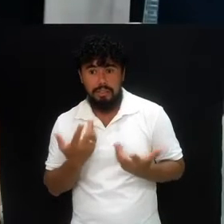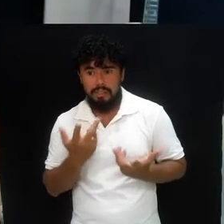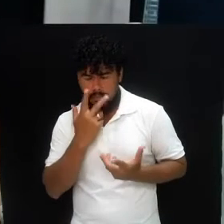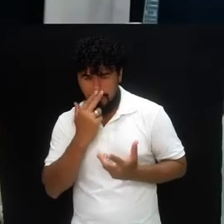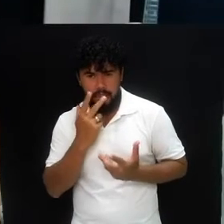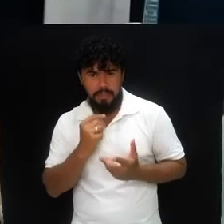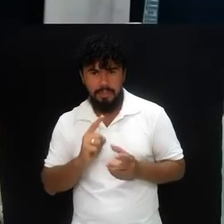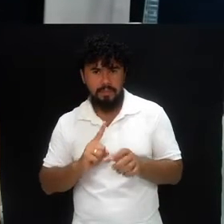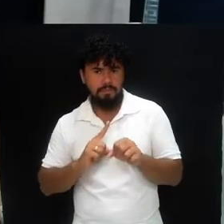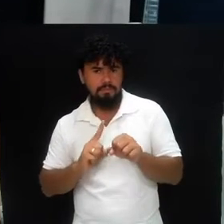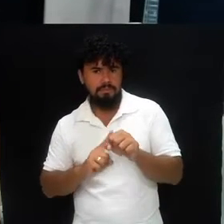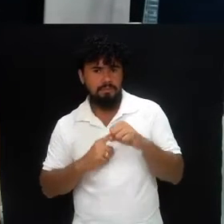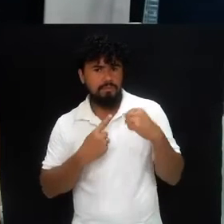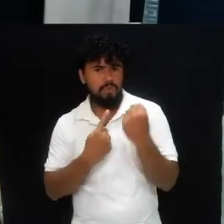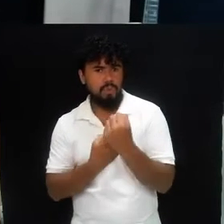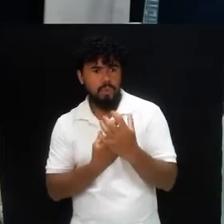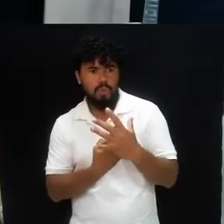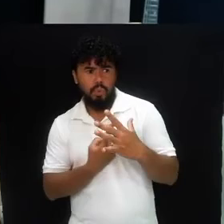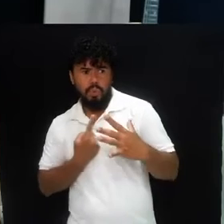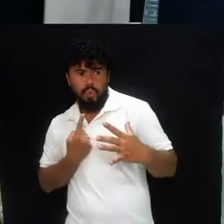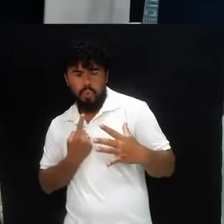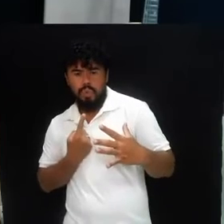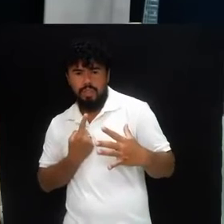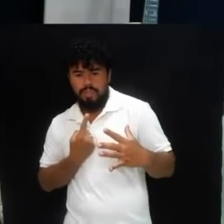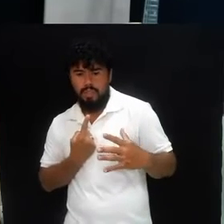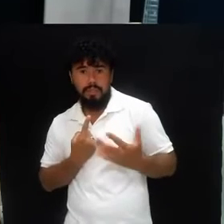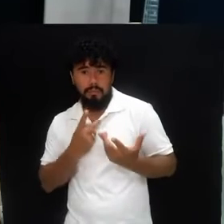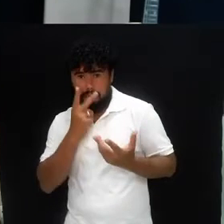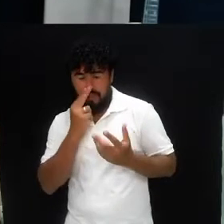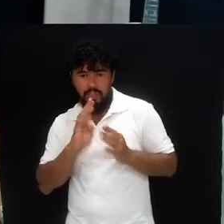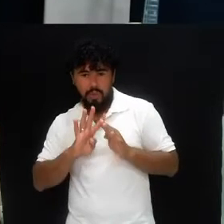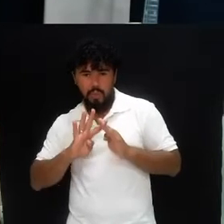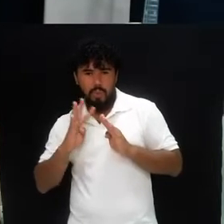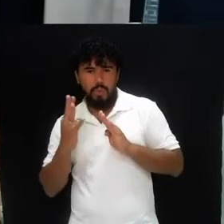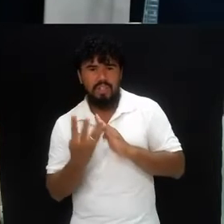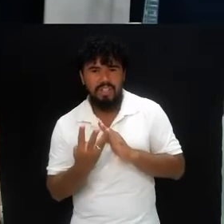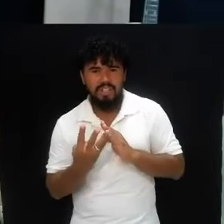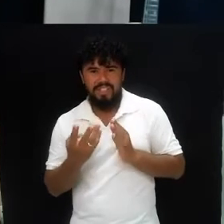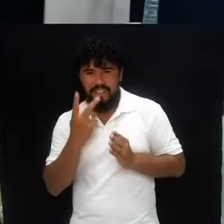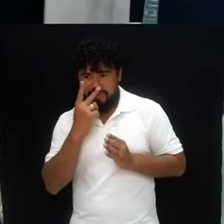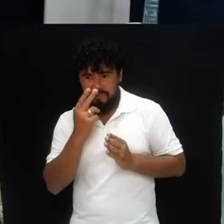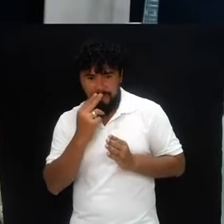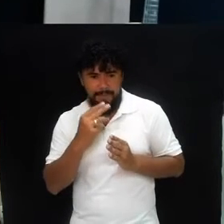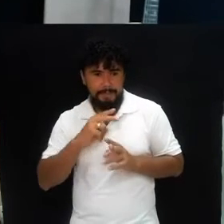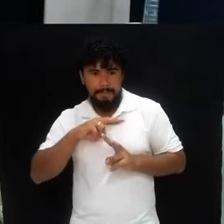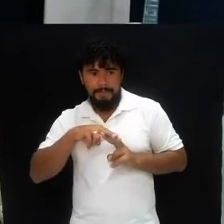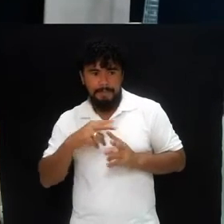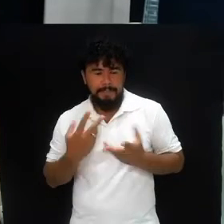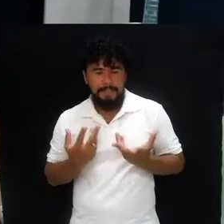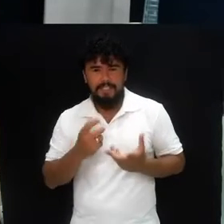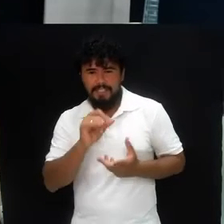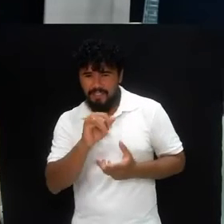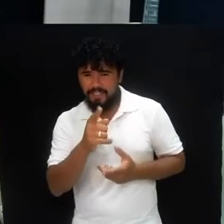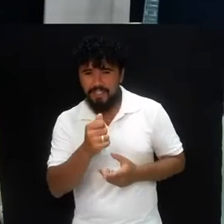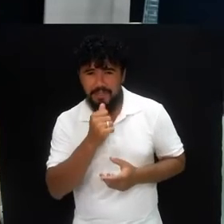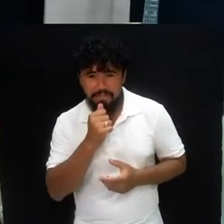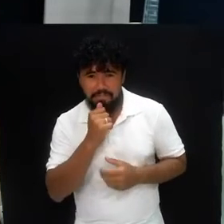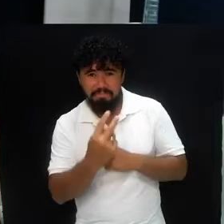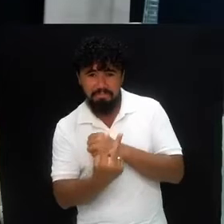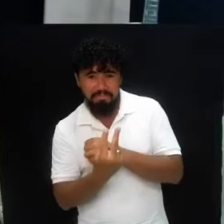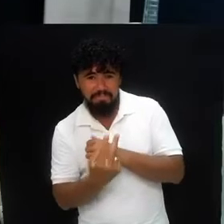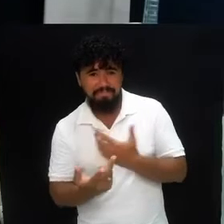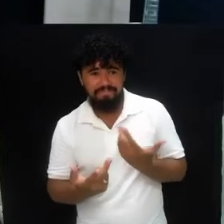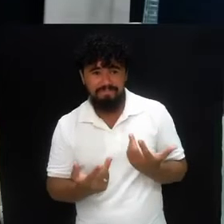semelhantes às pessoas que numa quarentena acabam em um confinamento. E já que você não pode estar conosco aqui, ou na